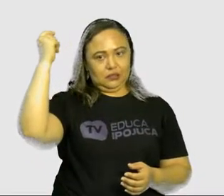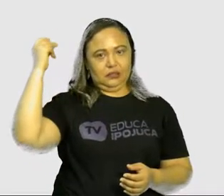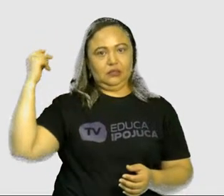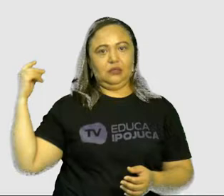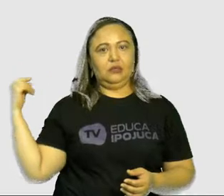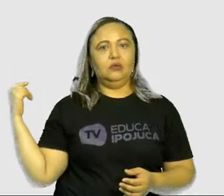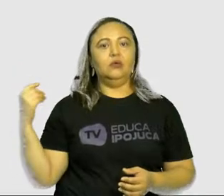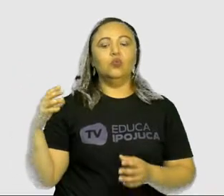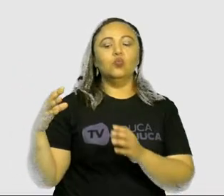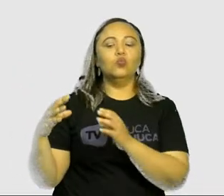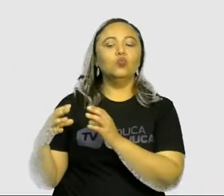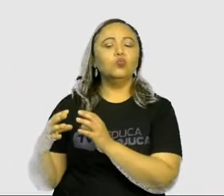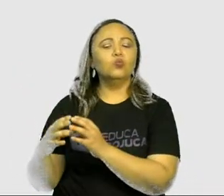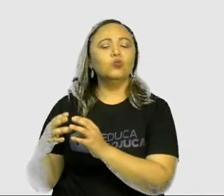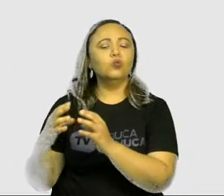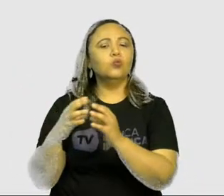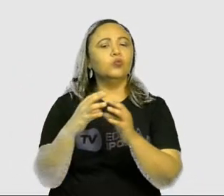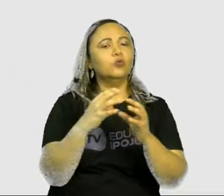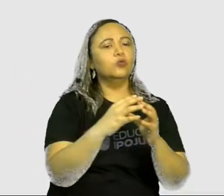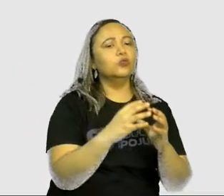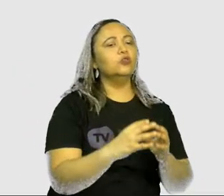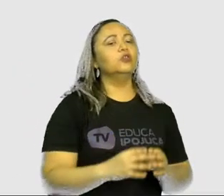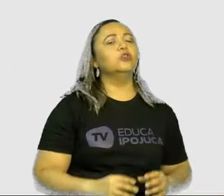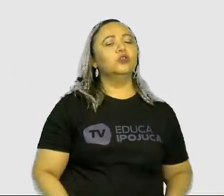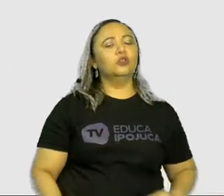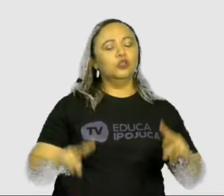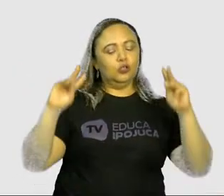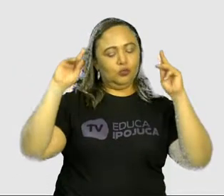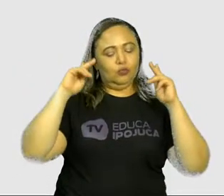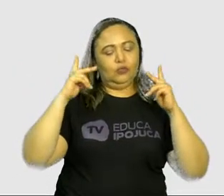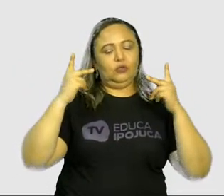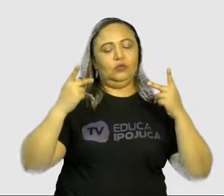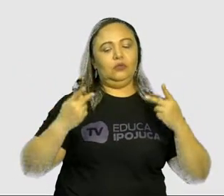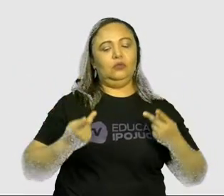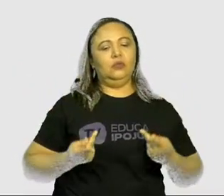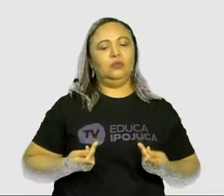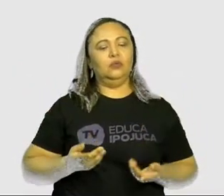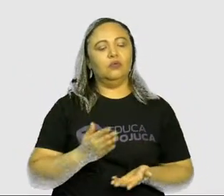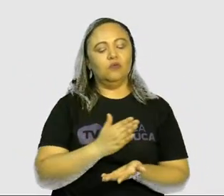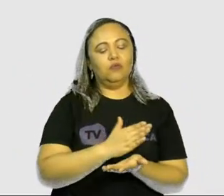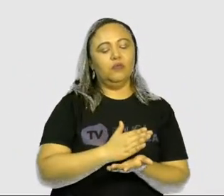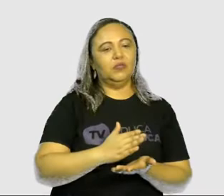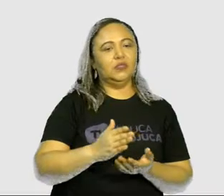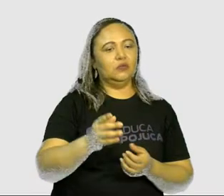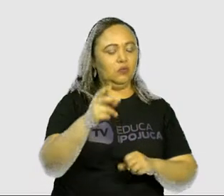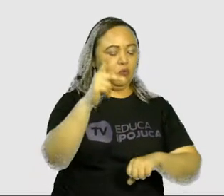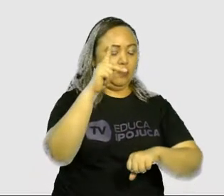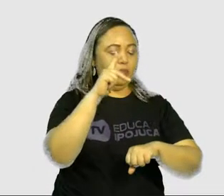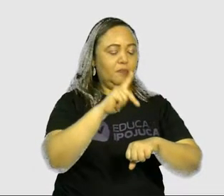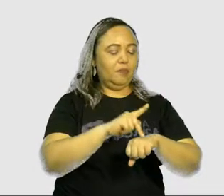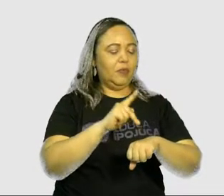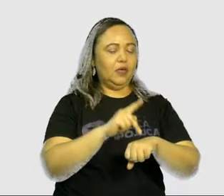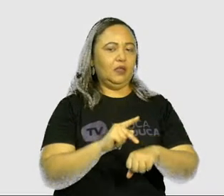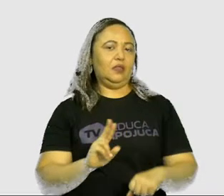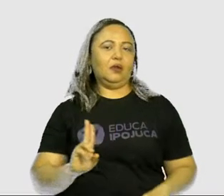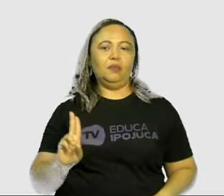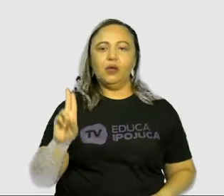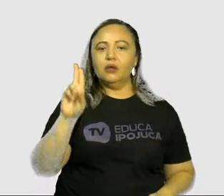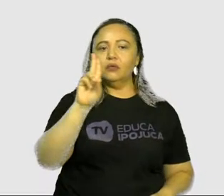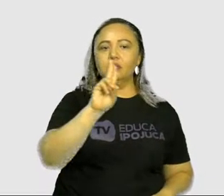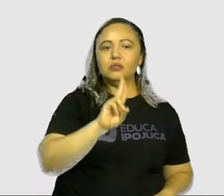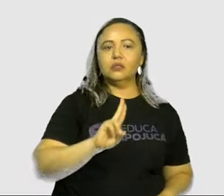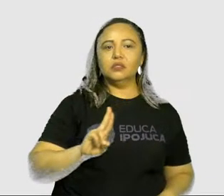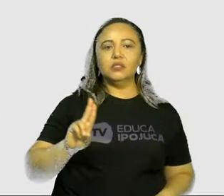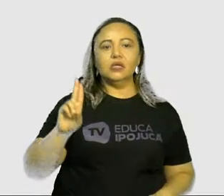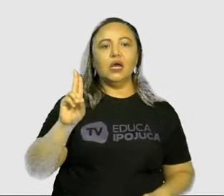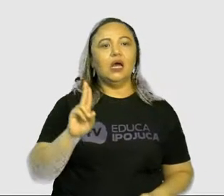Alguns grupos de ancestrais humanos utilizavam pedras lascadas como instrumento para